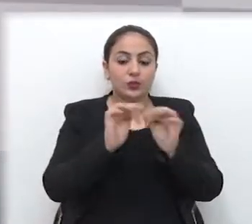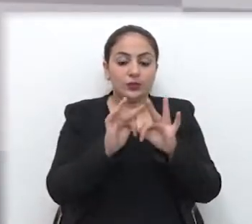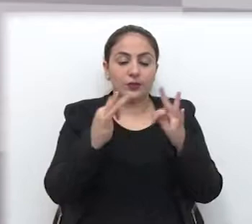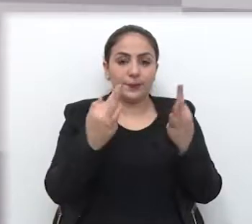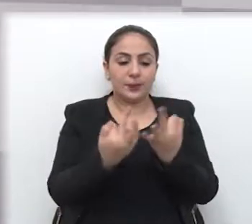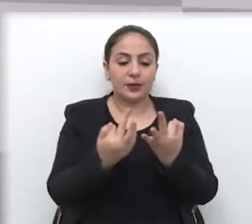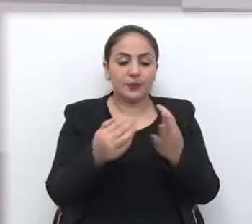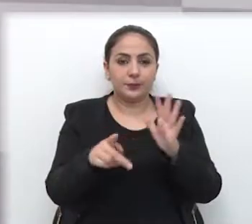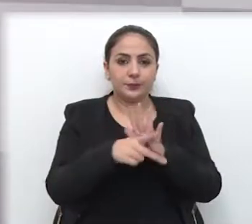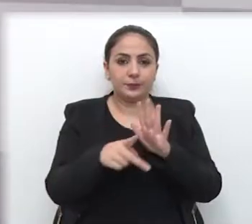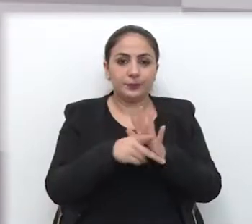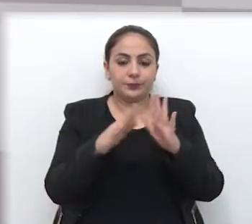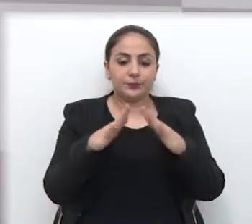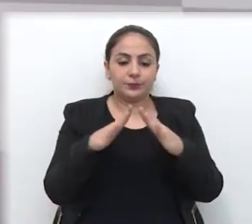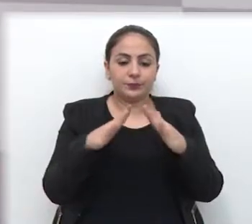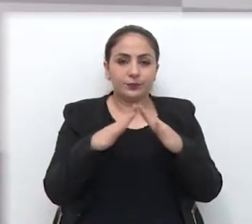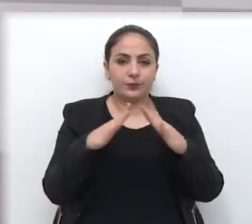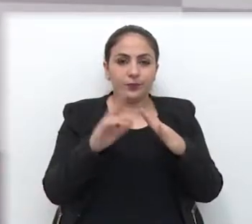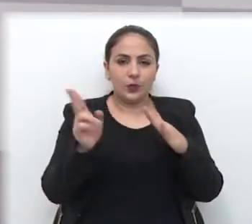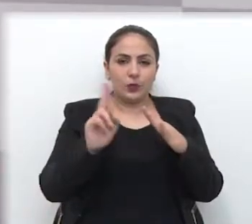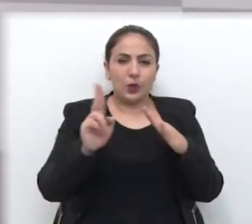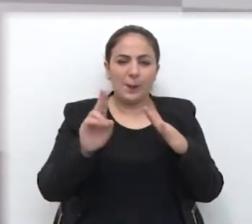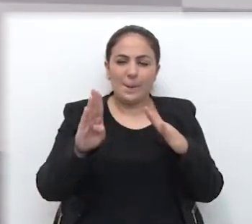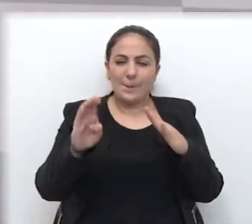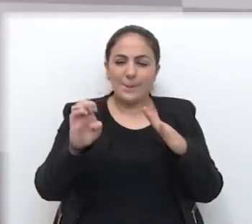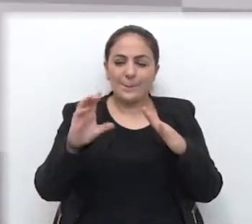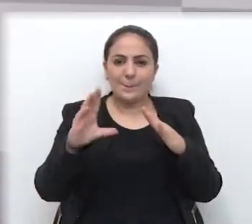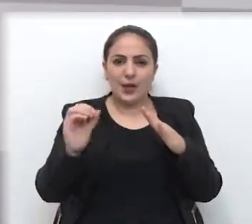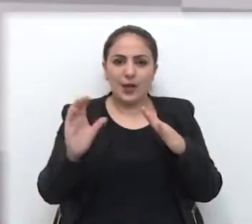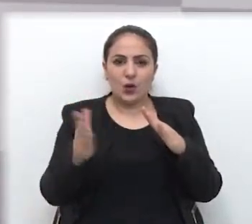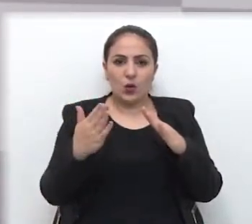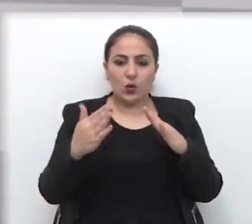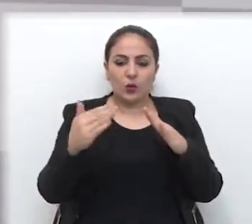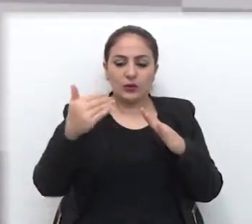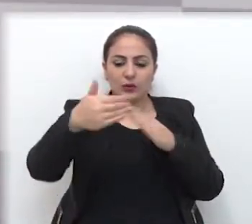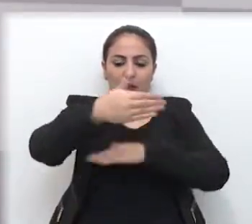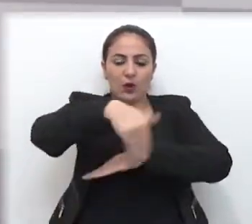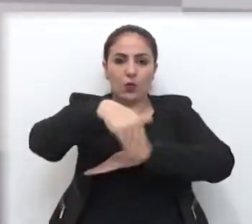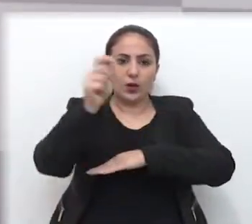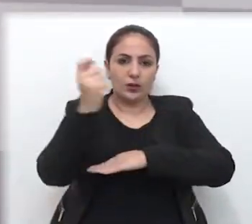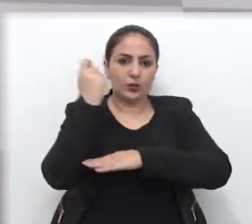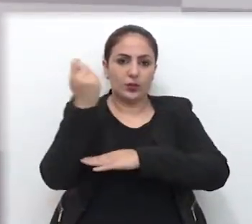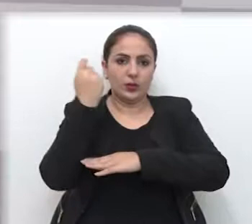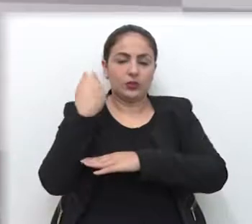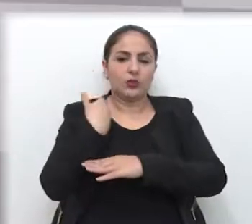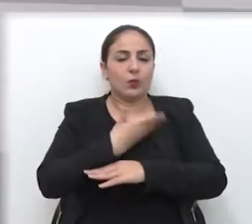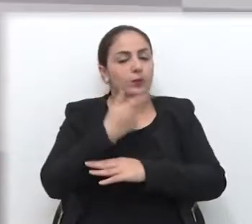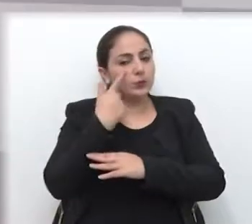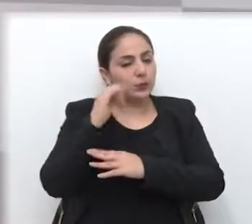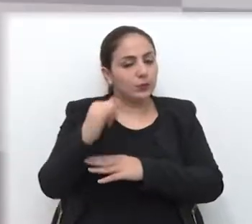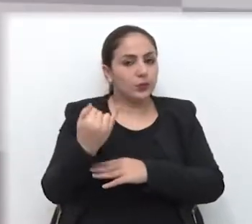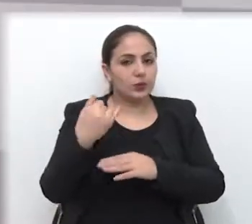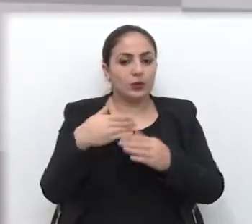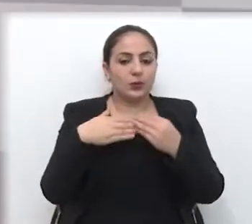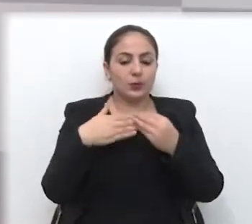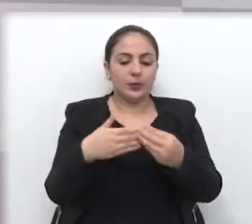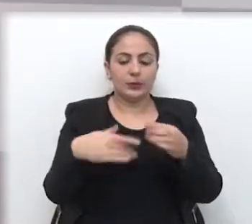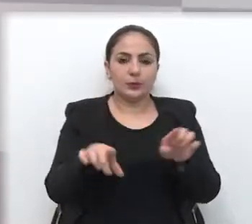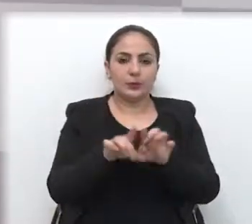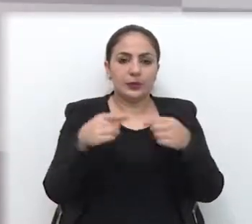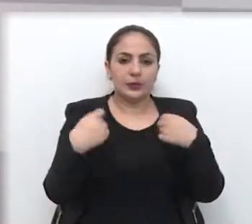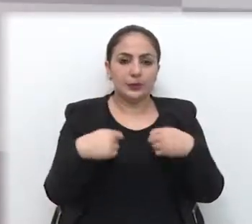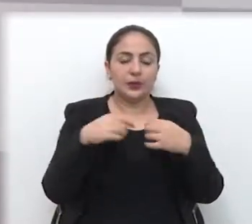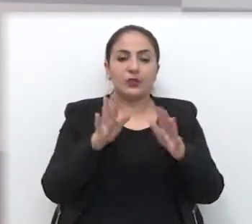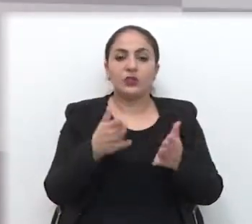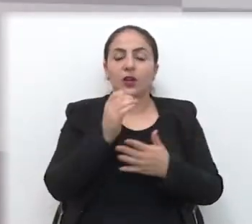algumas famílias que residem no chamado Beco da Avenida Rio Grande. E na oportunidade nós também acompanhamos essa